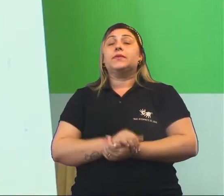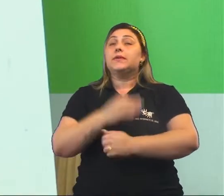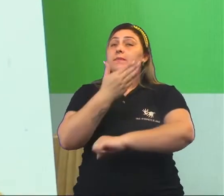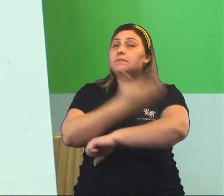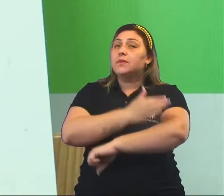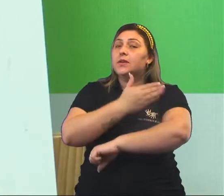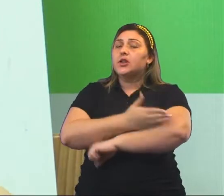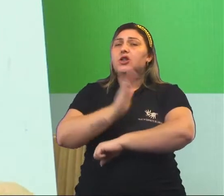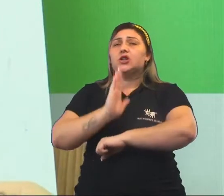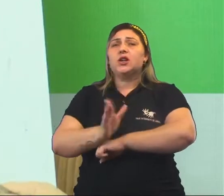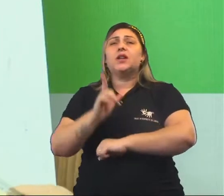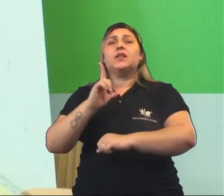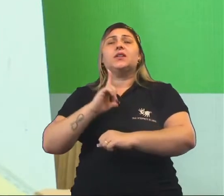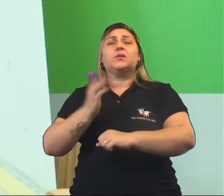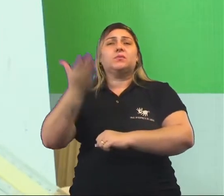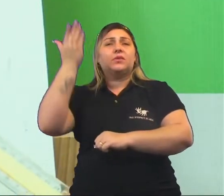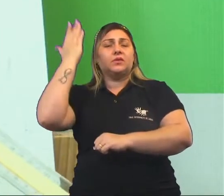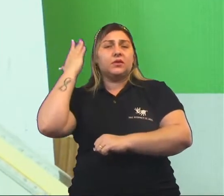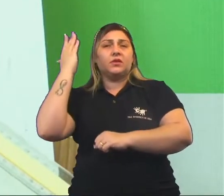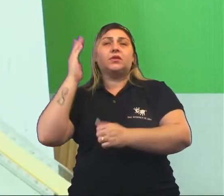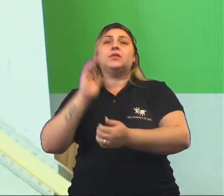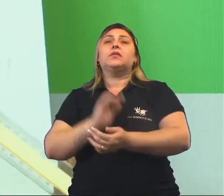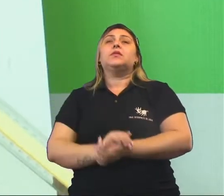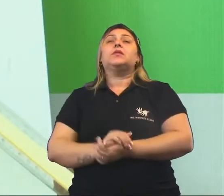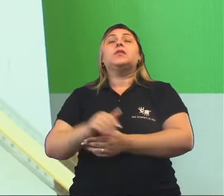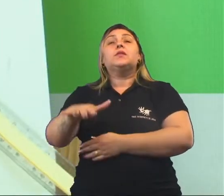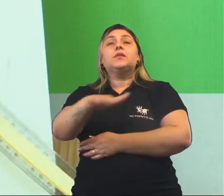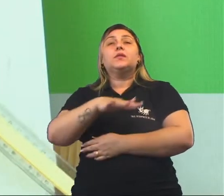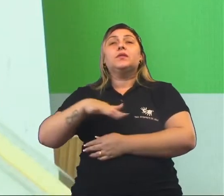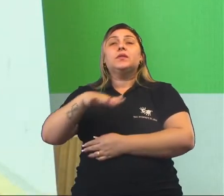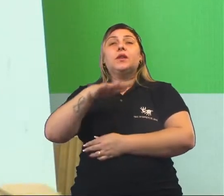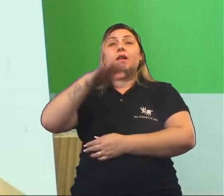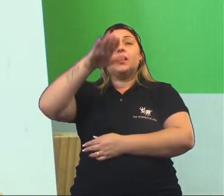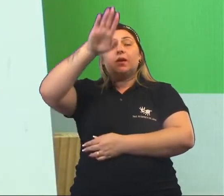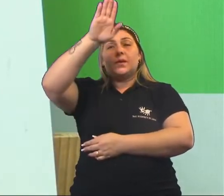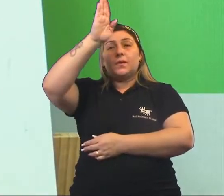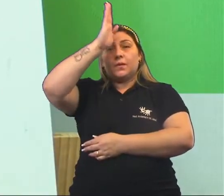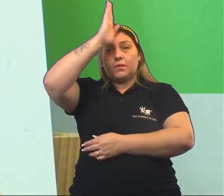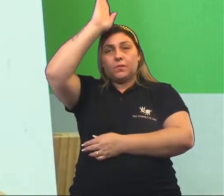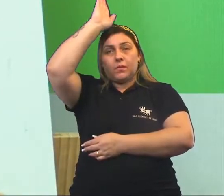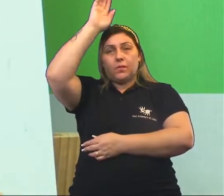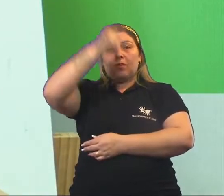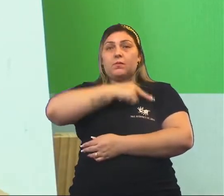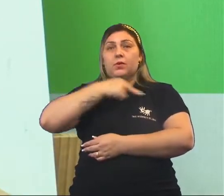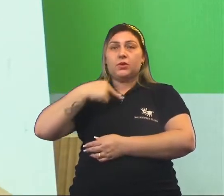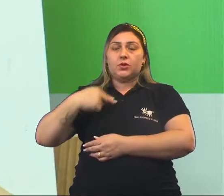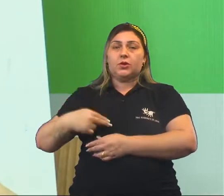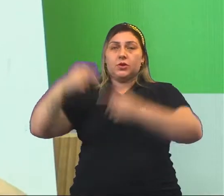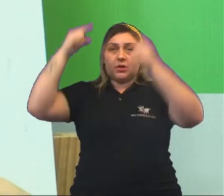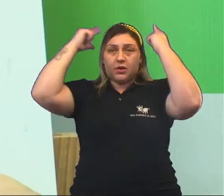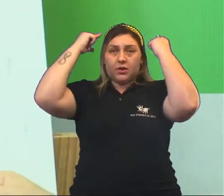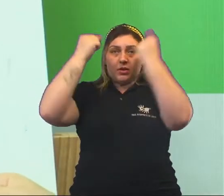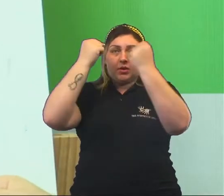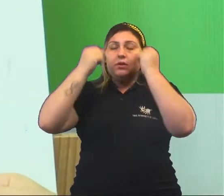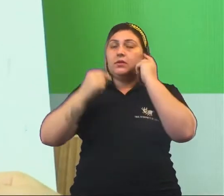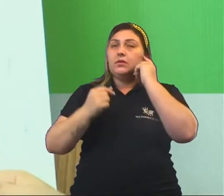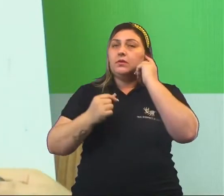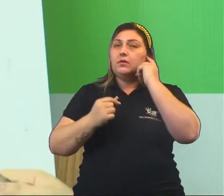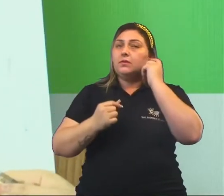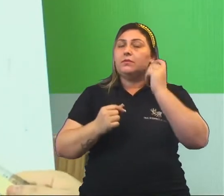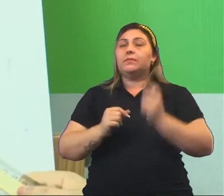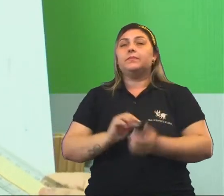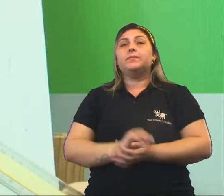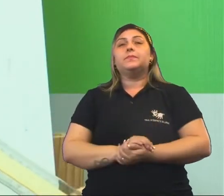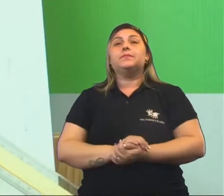prática já existia desde os tempos antigos em sociedades como Roma, China e Grécia, entre outras.